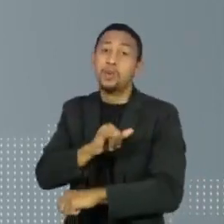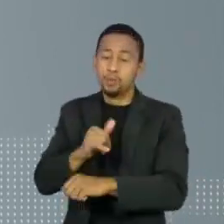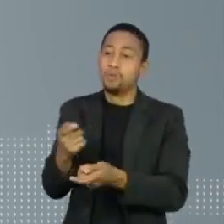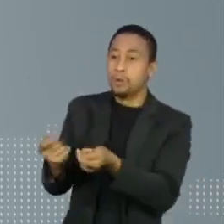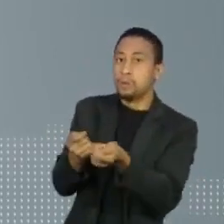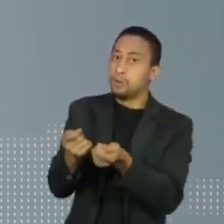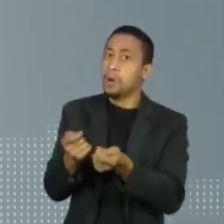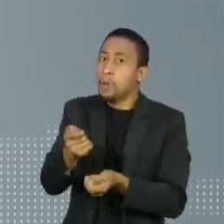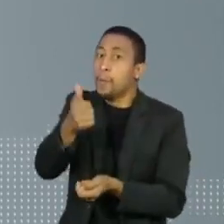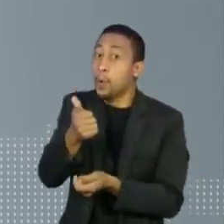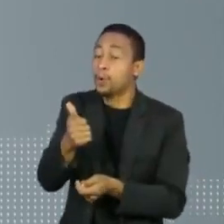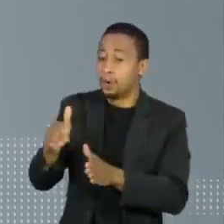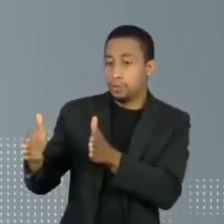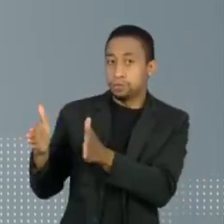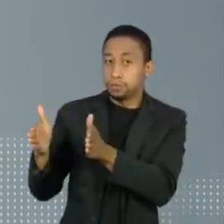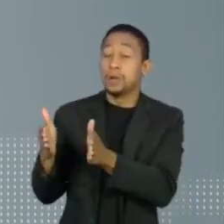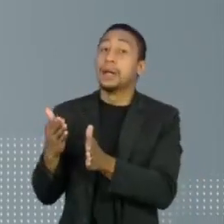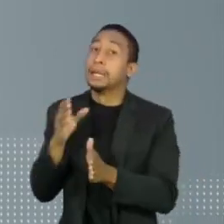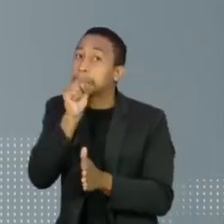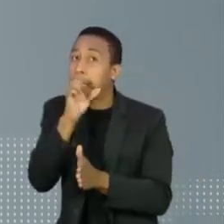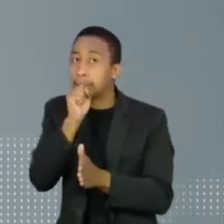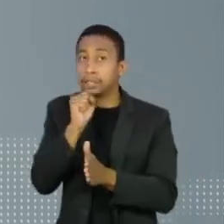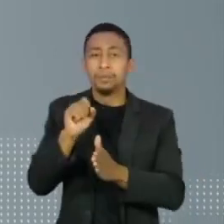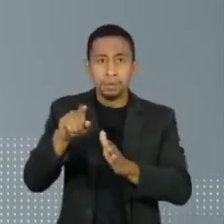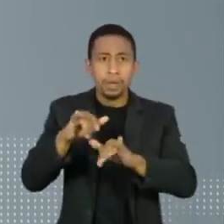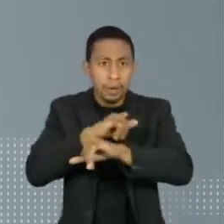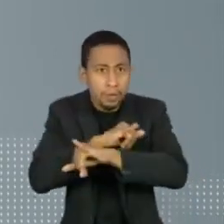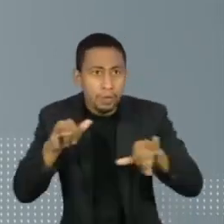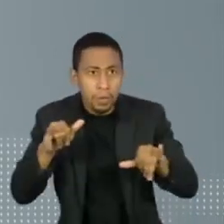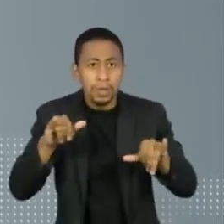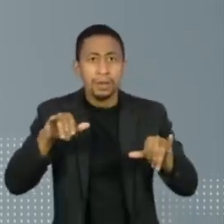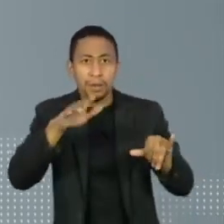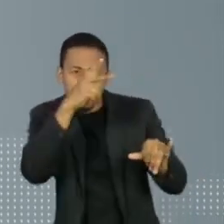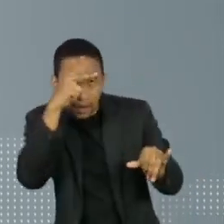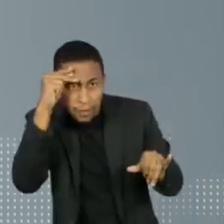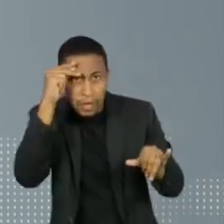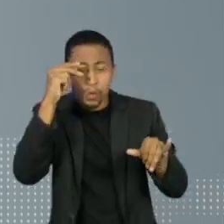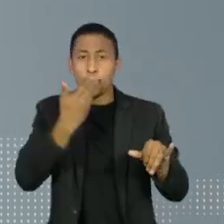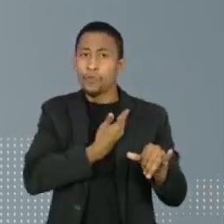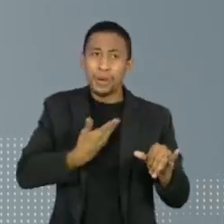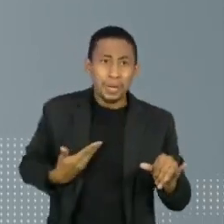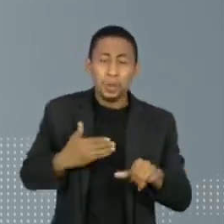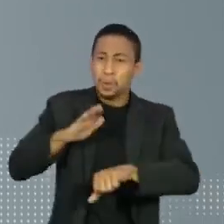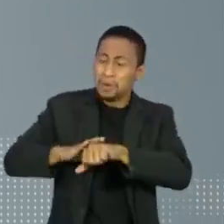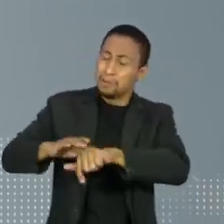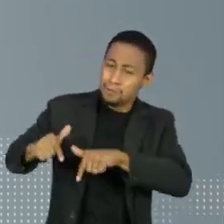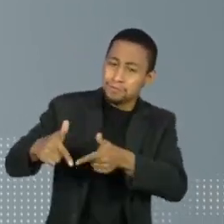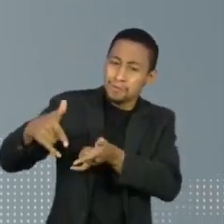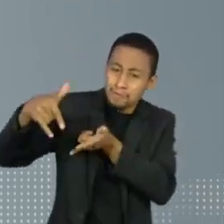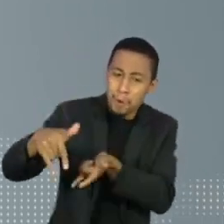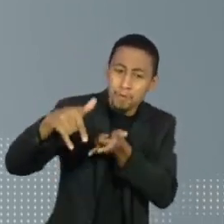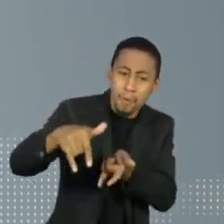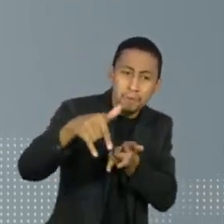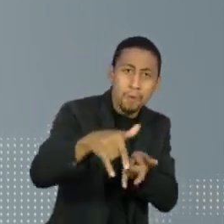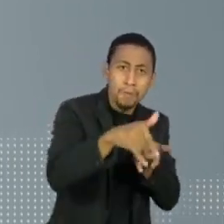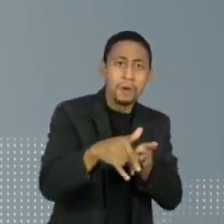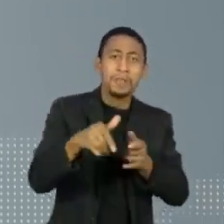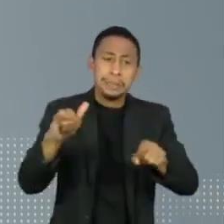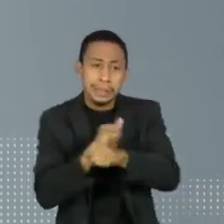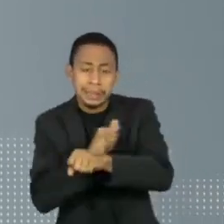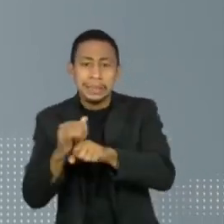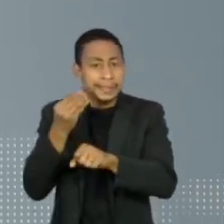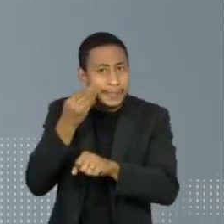Apesar de reconhecerem o esforço de governadores e prefeitos para abrir novos leitos, os pesquisadores colocam a estratégia de